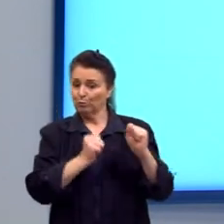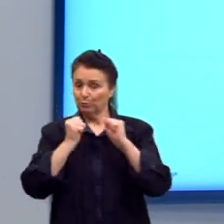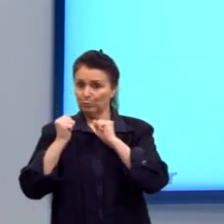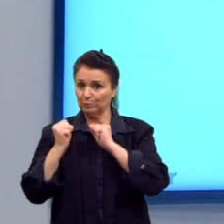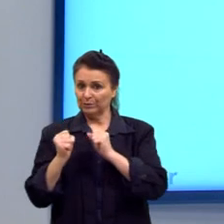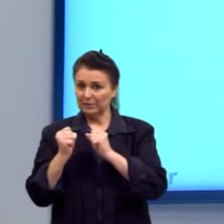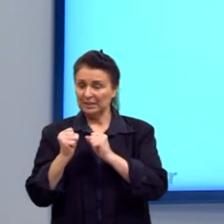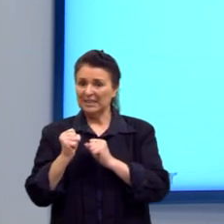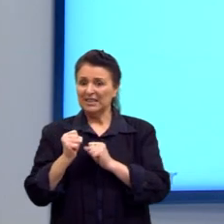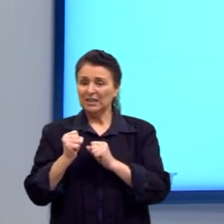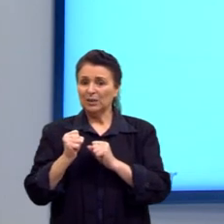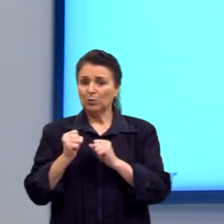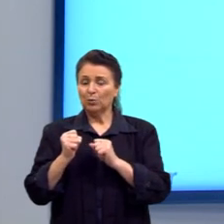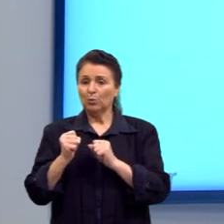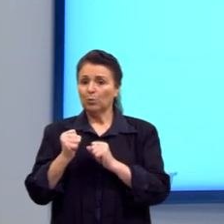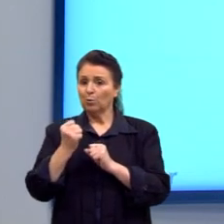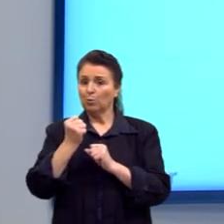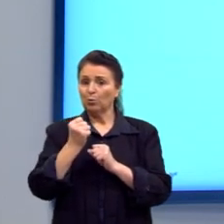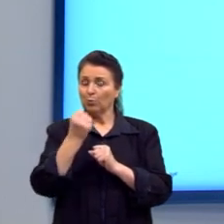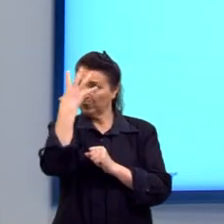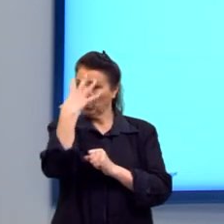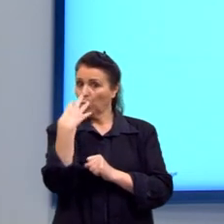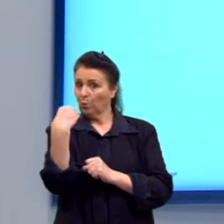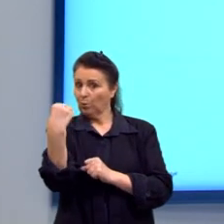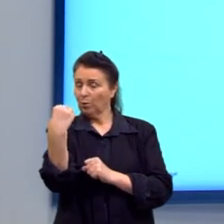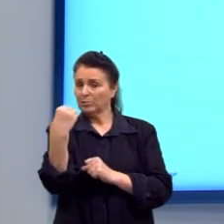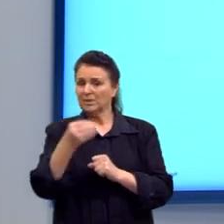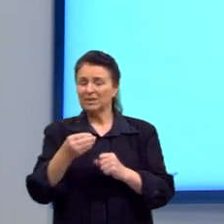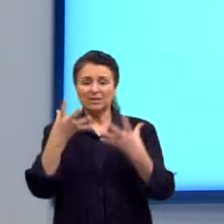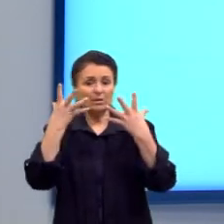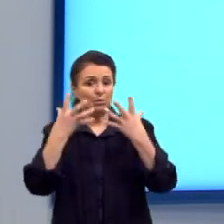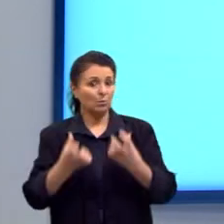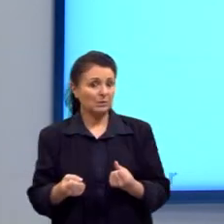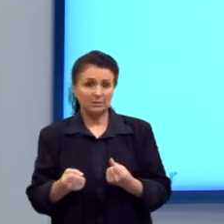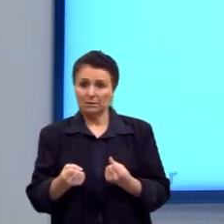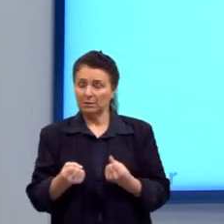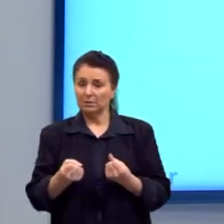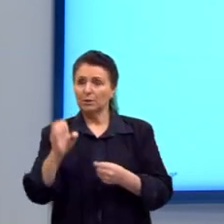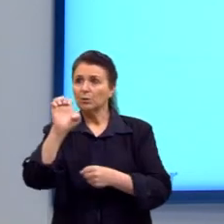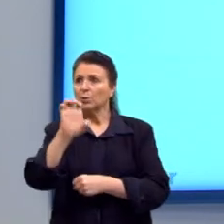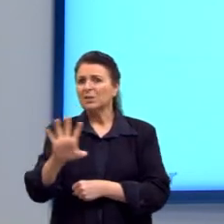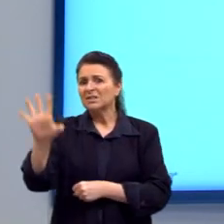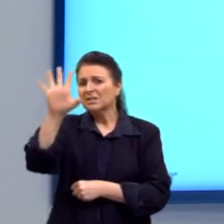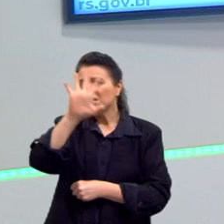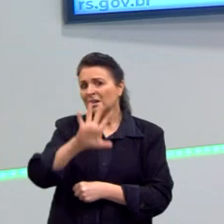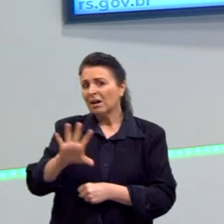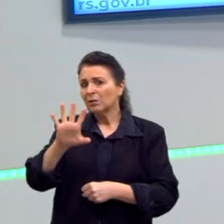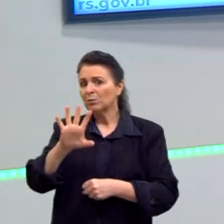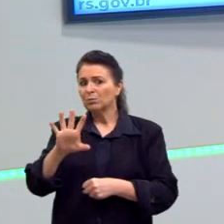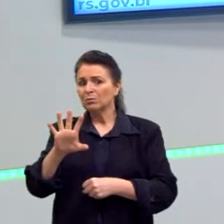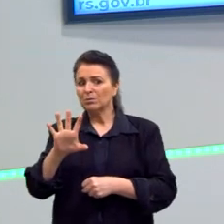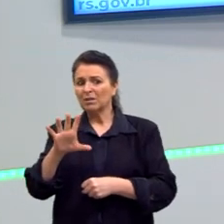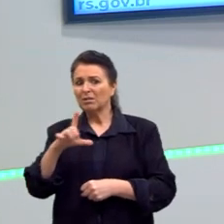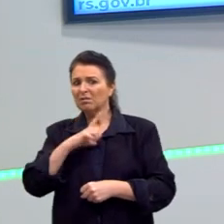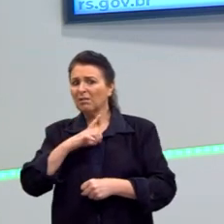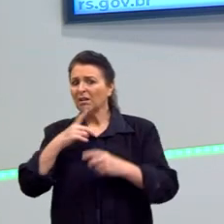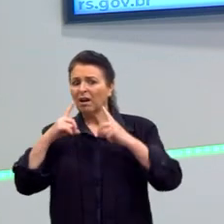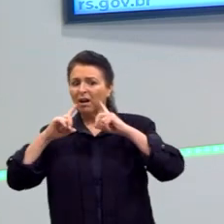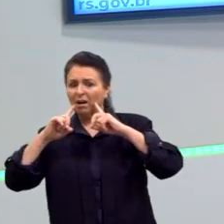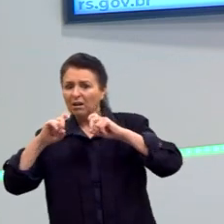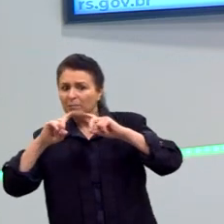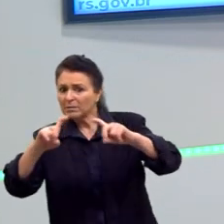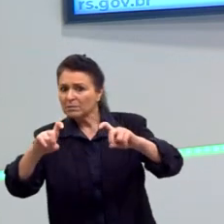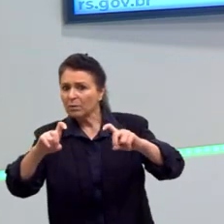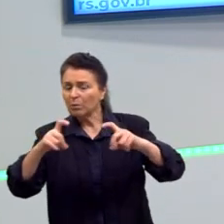e ele não aceita, ele não concorda que o Estado seja contestado. Só em últimos